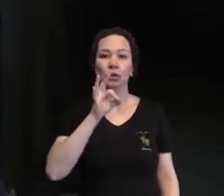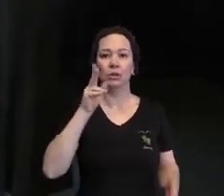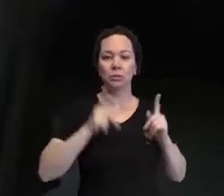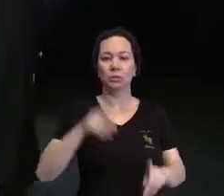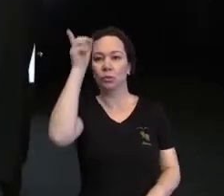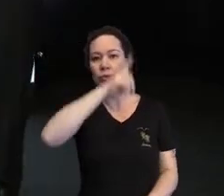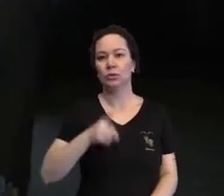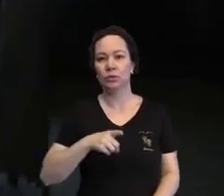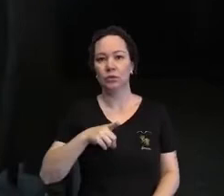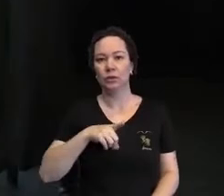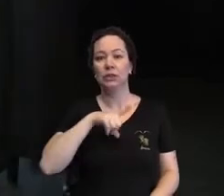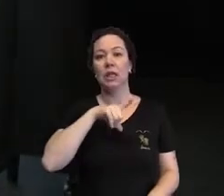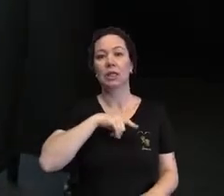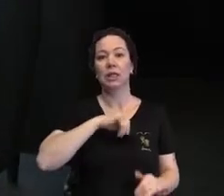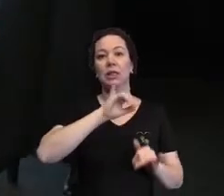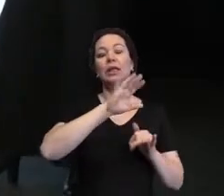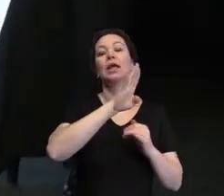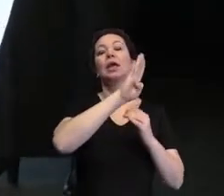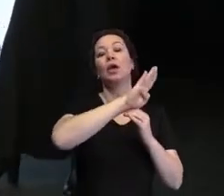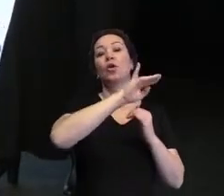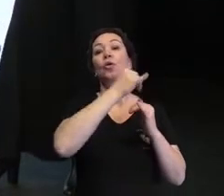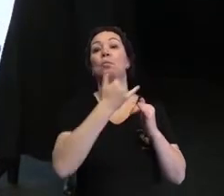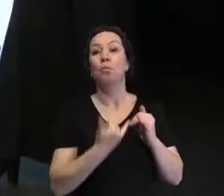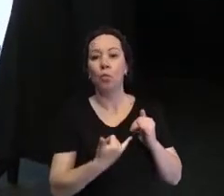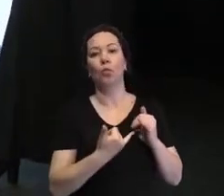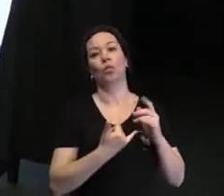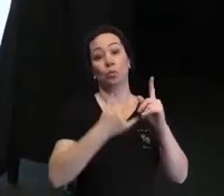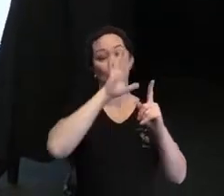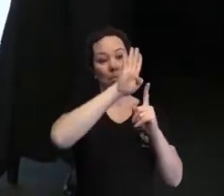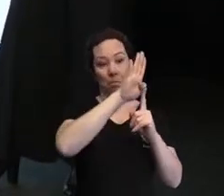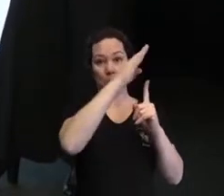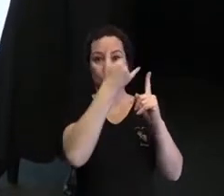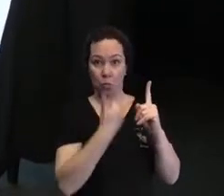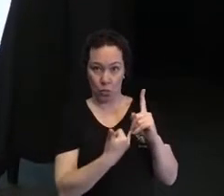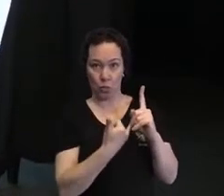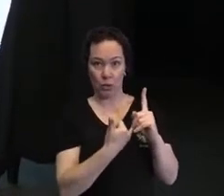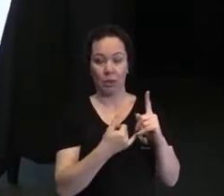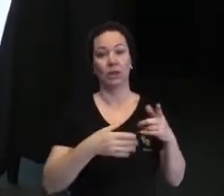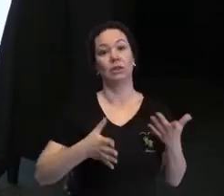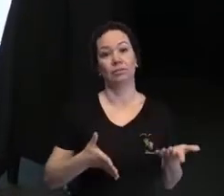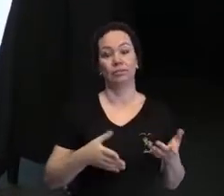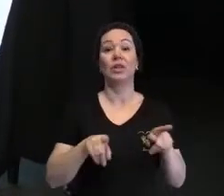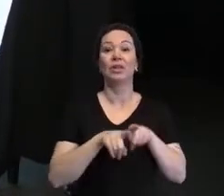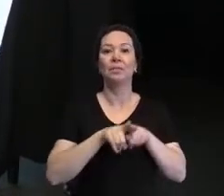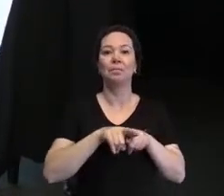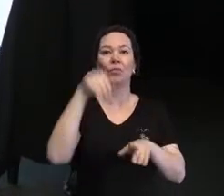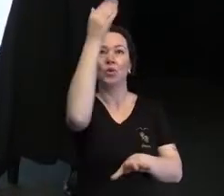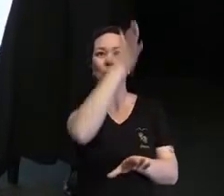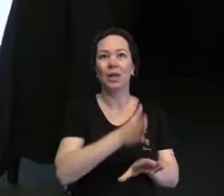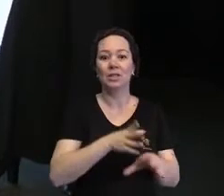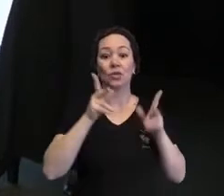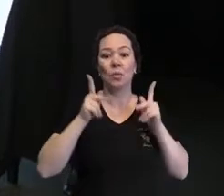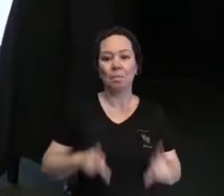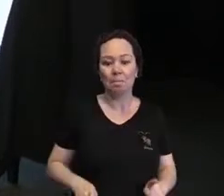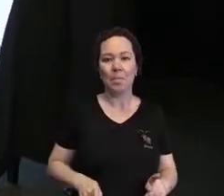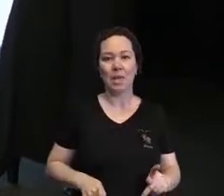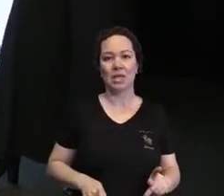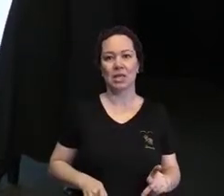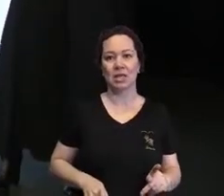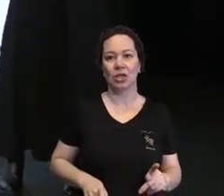E ainda, o Brasil é o país que mais mata jovens negros. Uma pessoa é morta a cada 23 minutos.